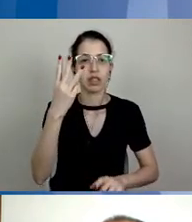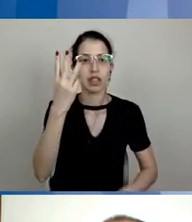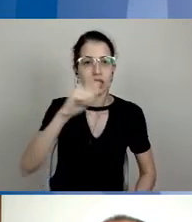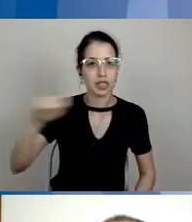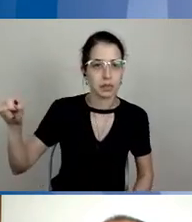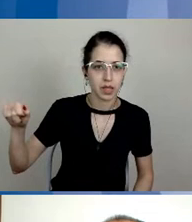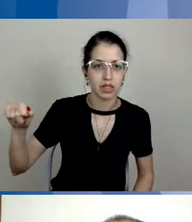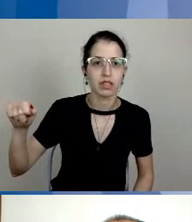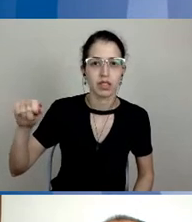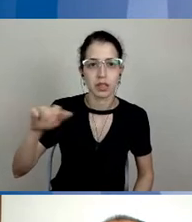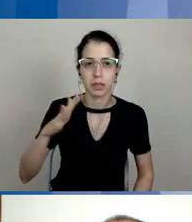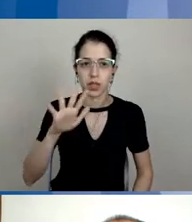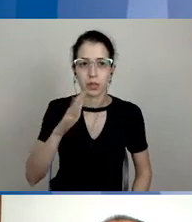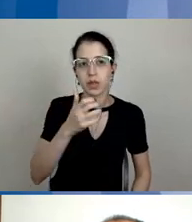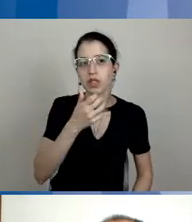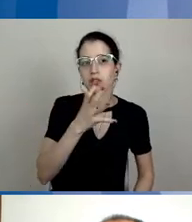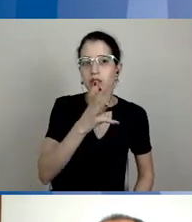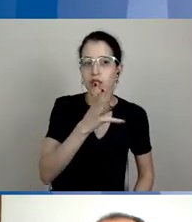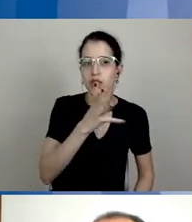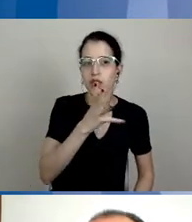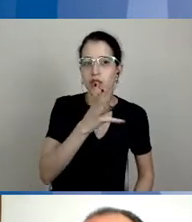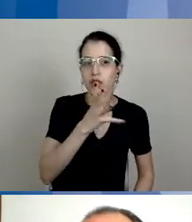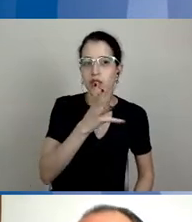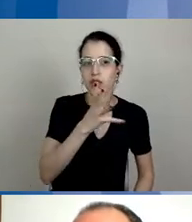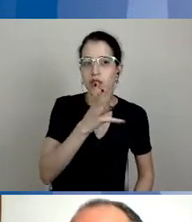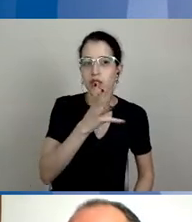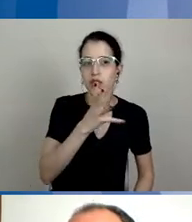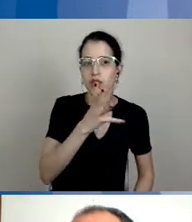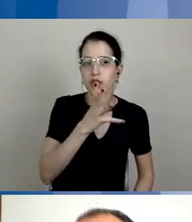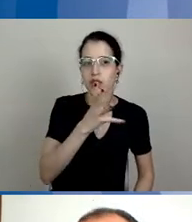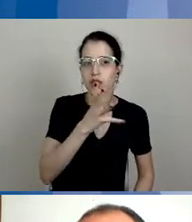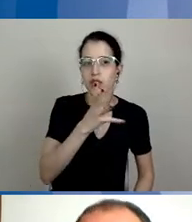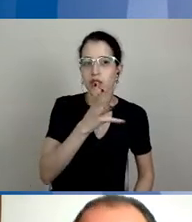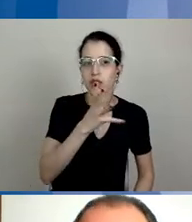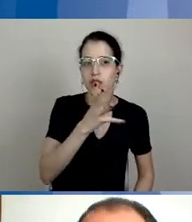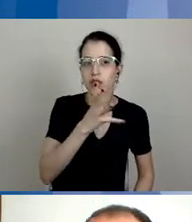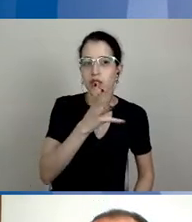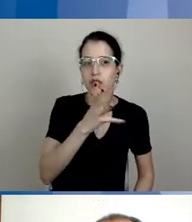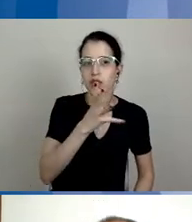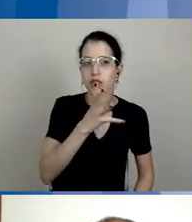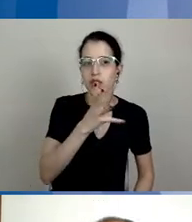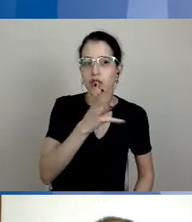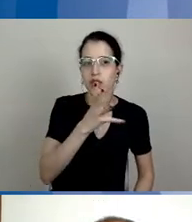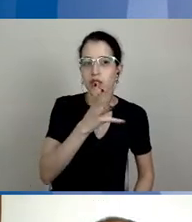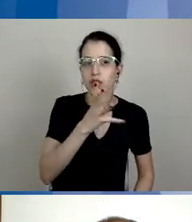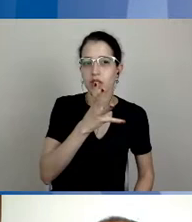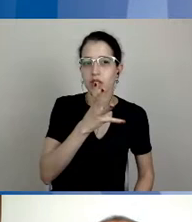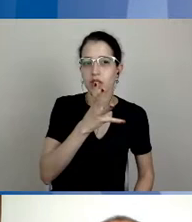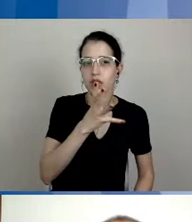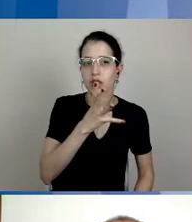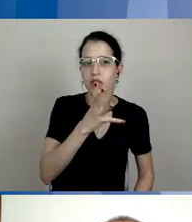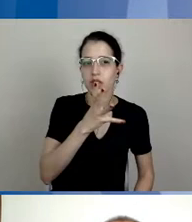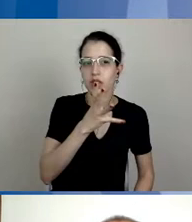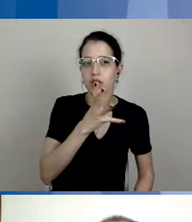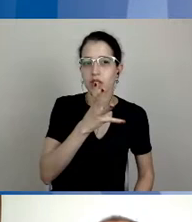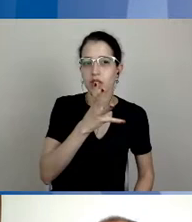aqui, essa elevação toda que aconteceu em torno de 30, 30, 40 dias, ela já aconteceu.